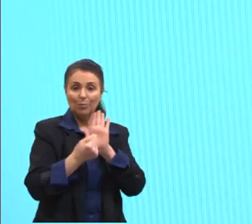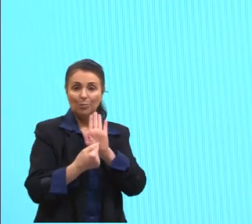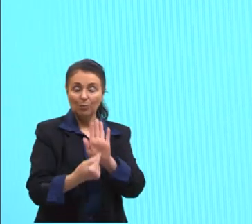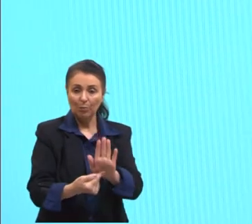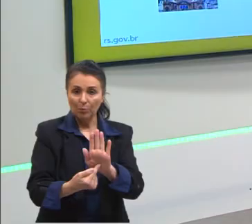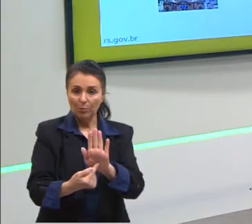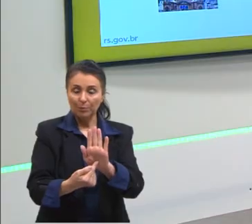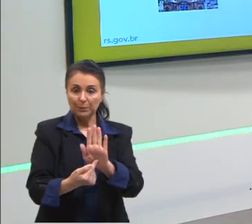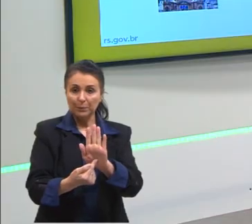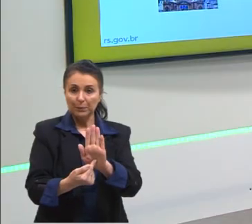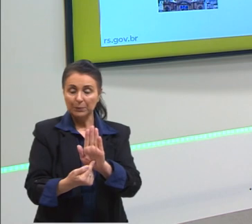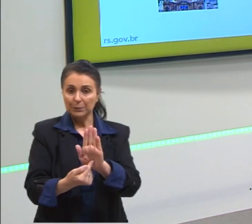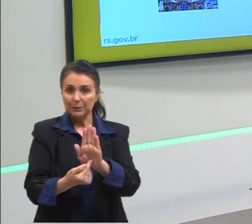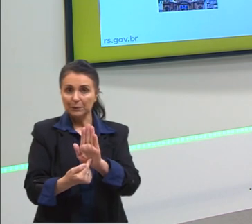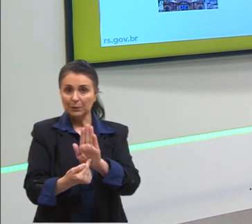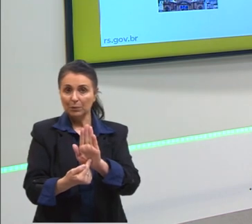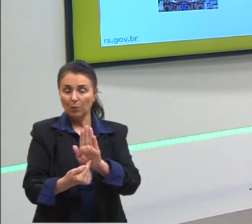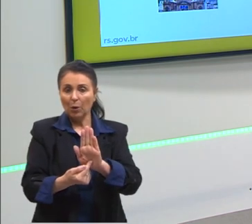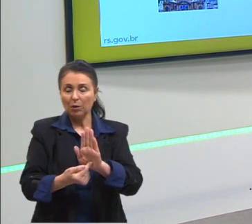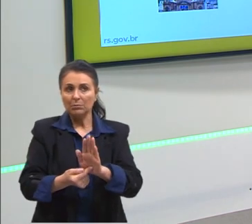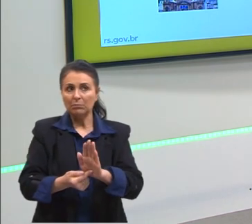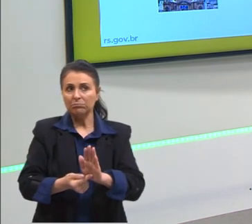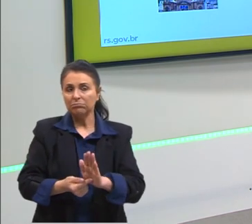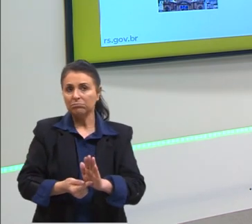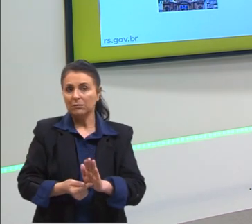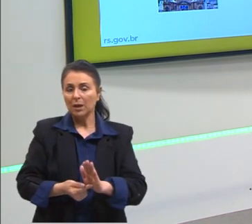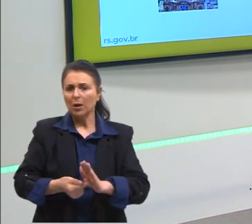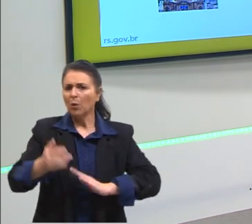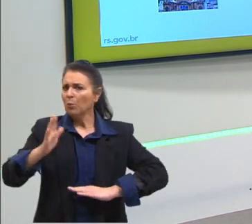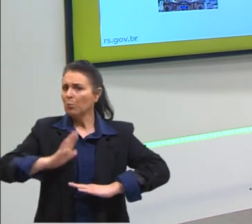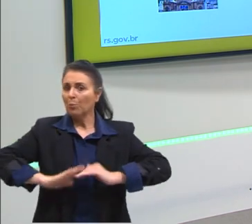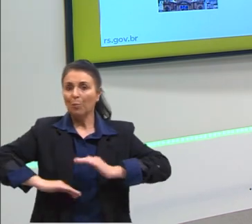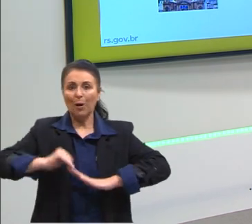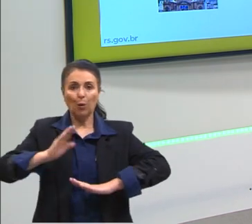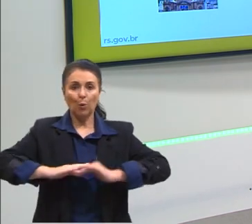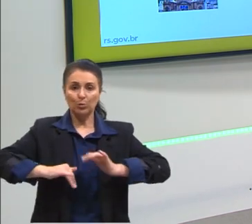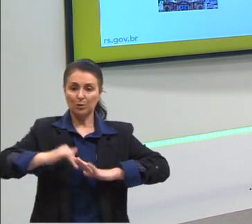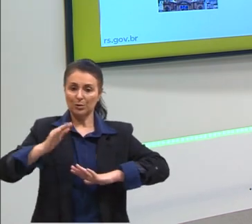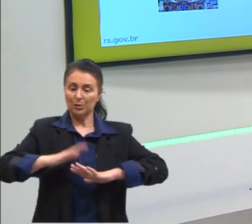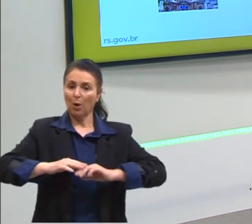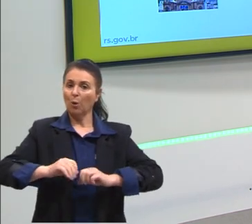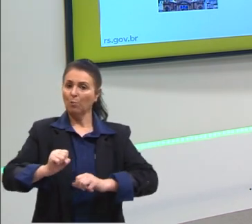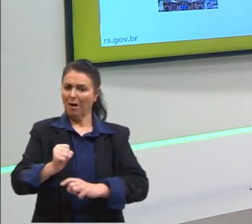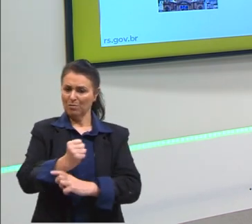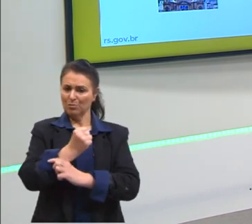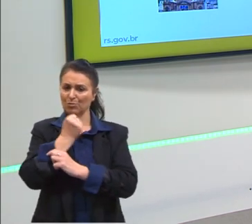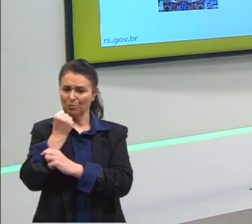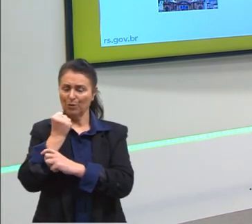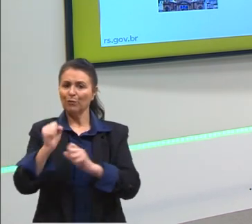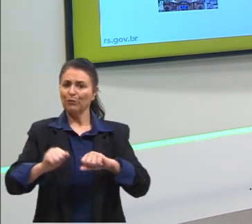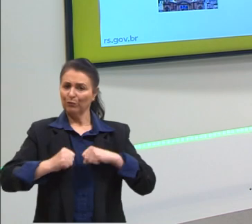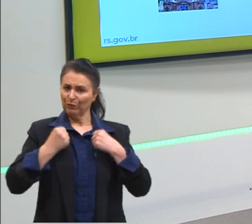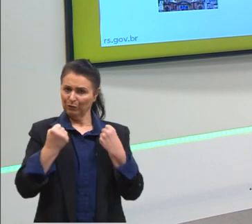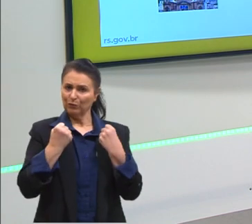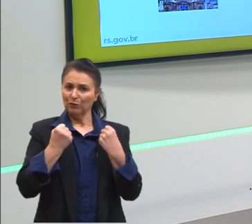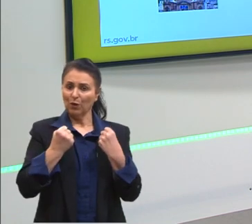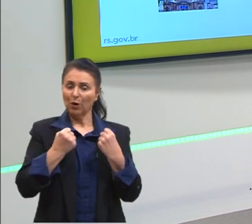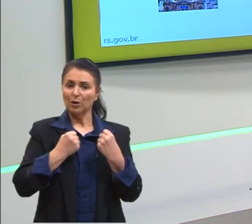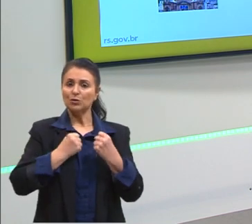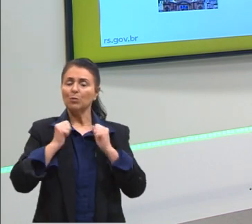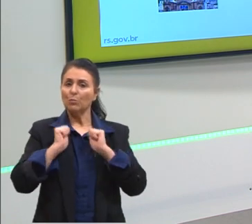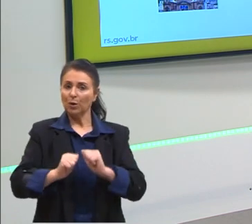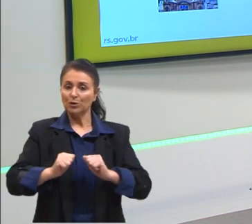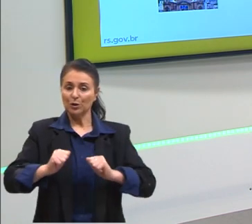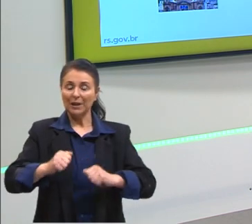construção muito mais firme. Uma construção que pode construir as suas